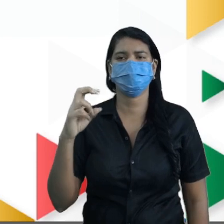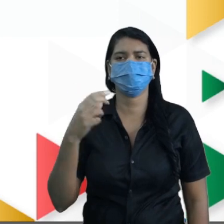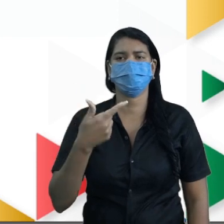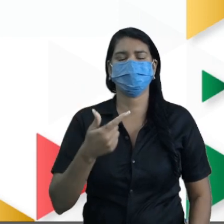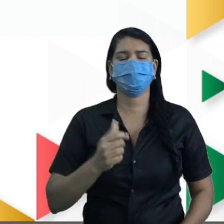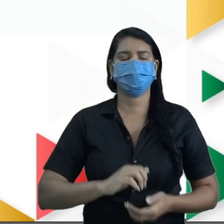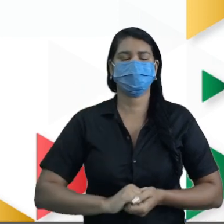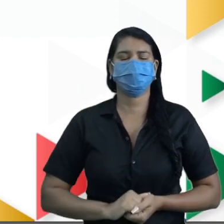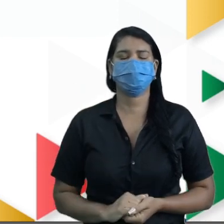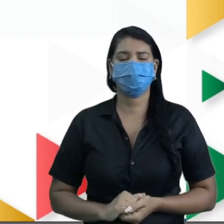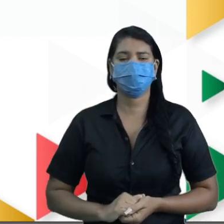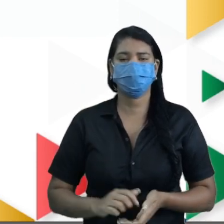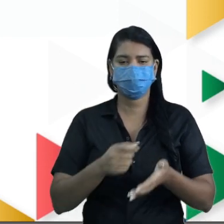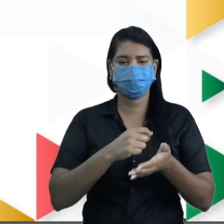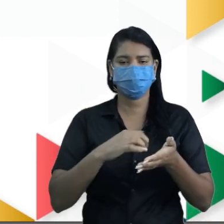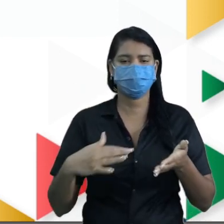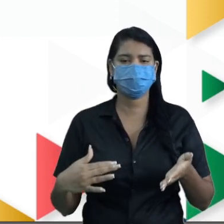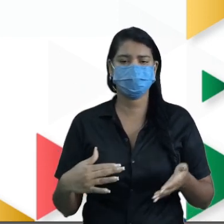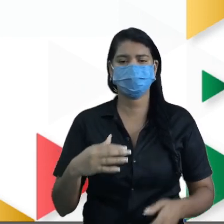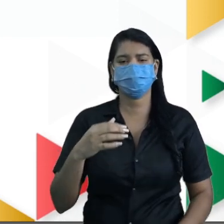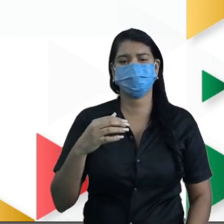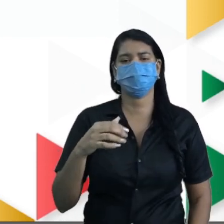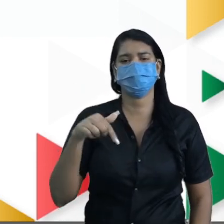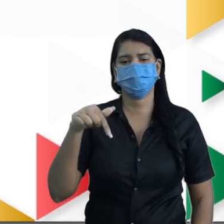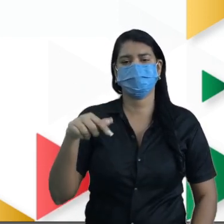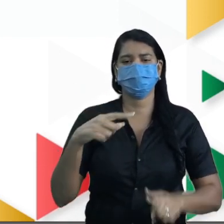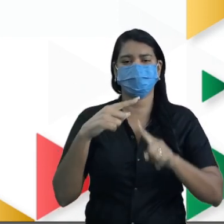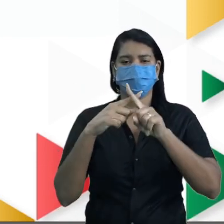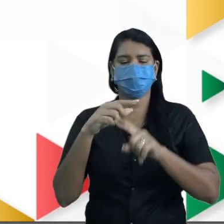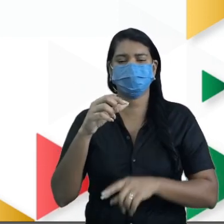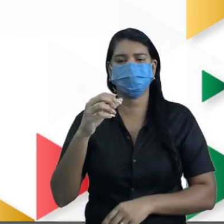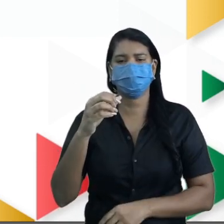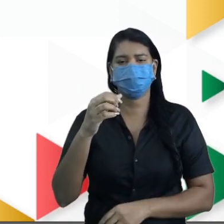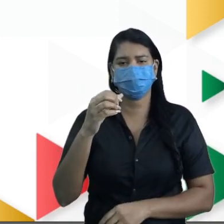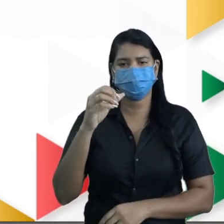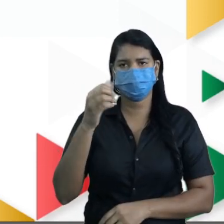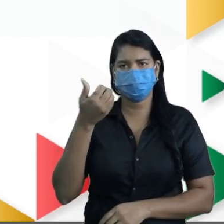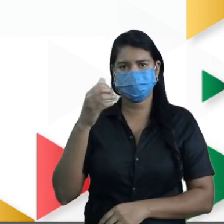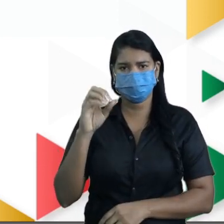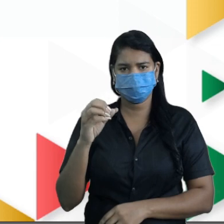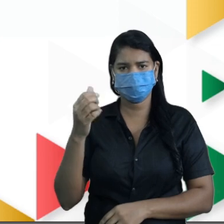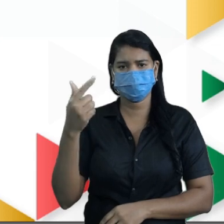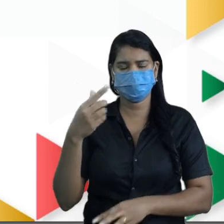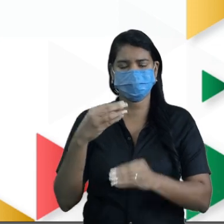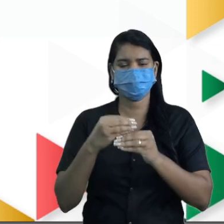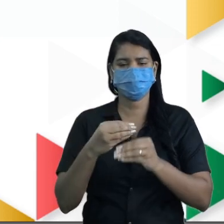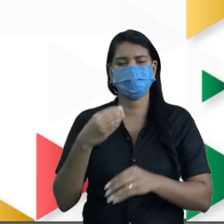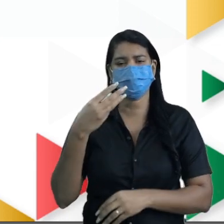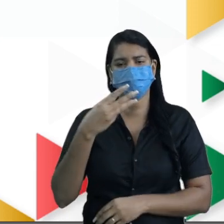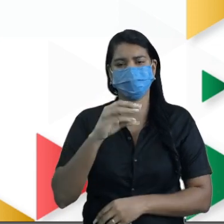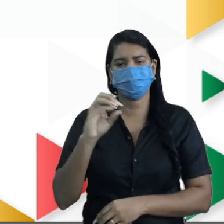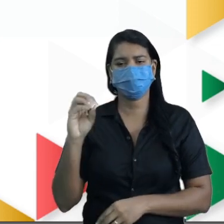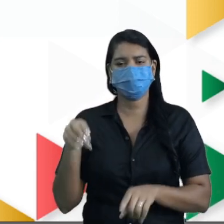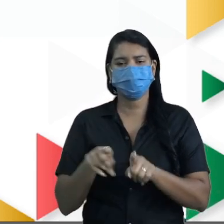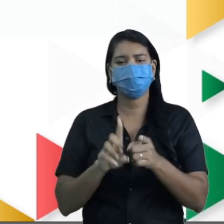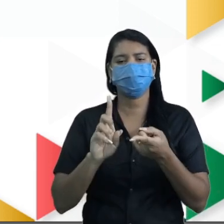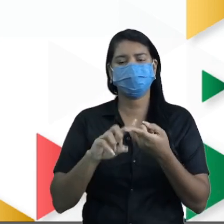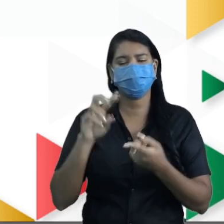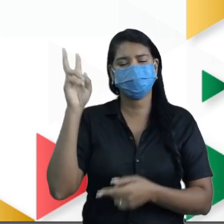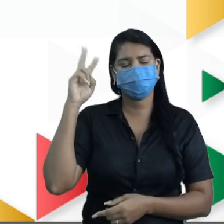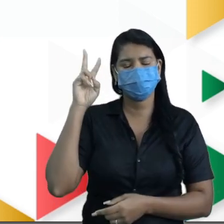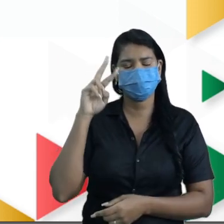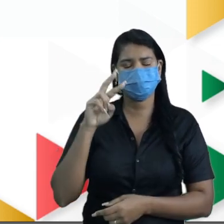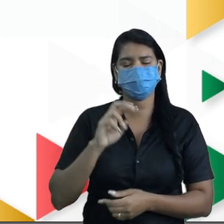essa aqui, ó. Vamos escrever 7 vezes 10 ao cubo, que é 7.000, tem três zeros, tá bom? Lembra disso?